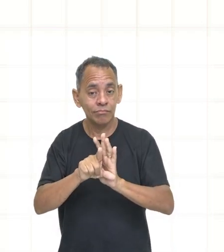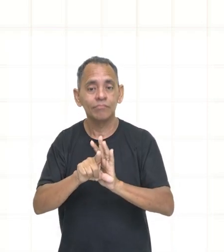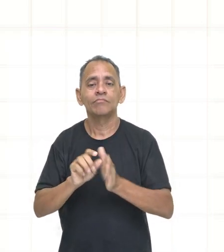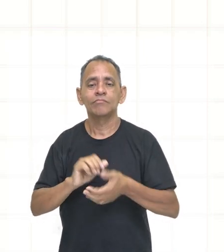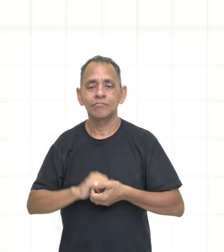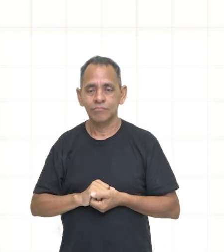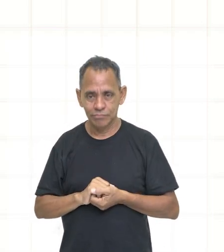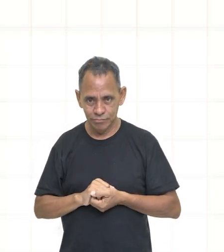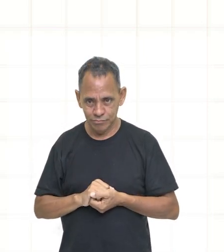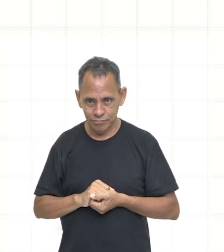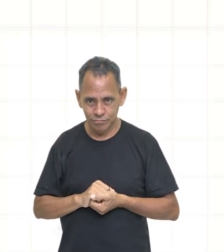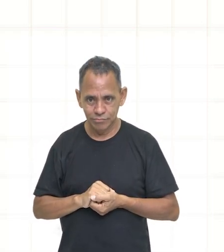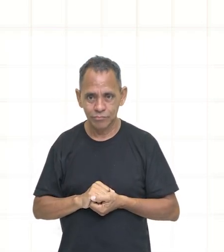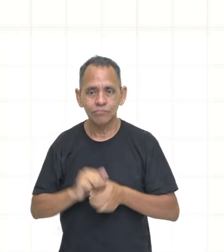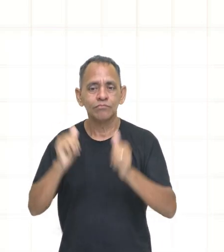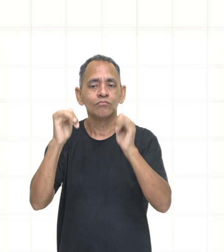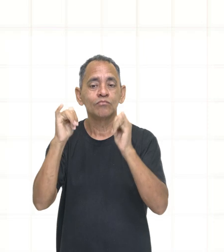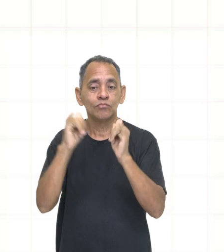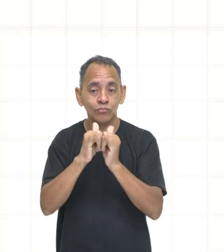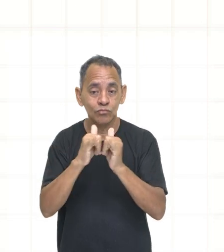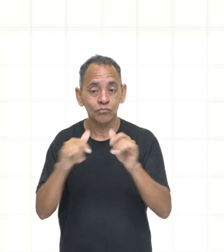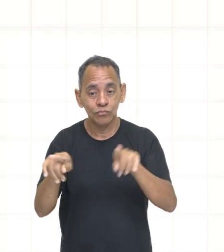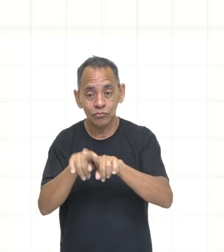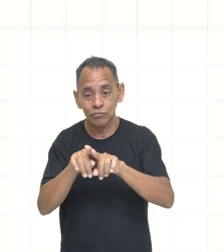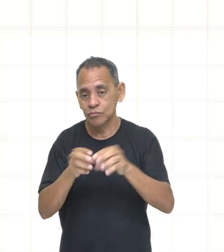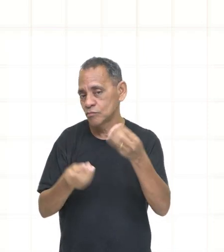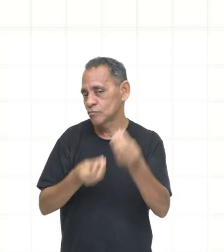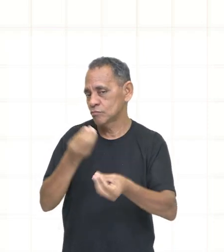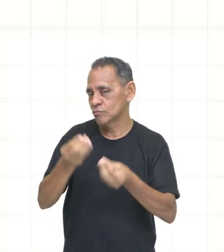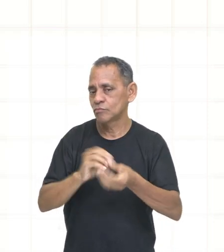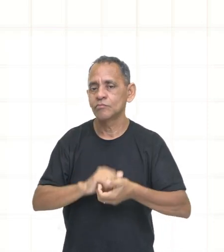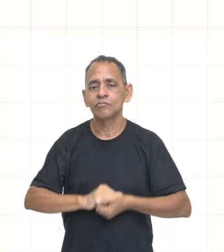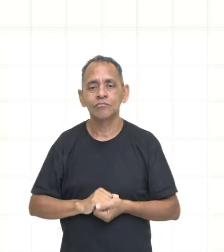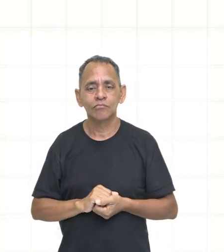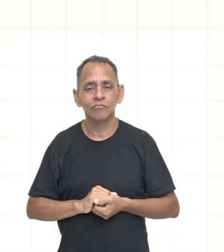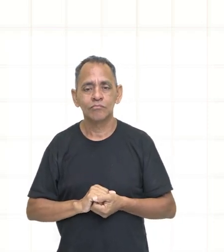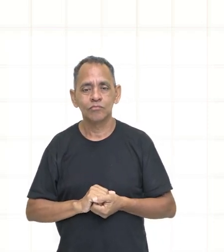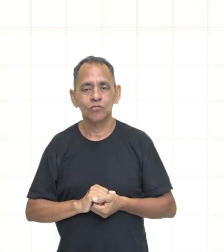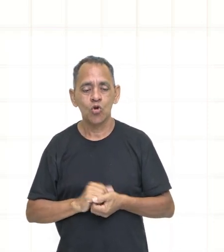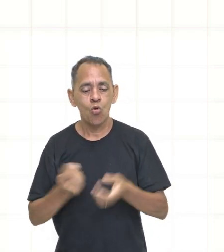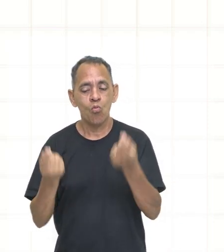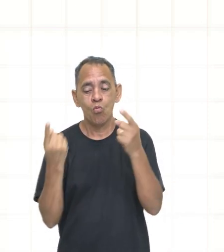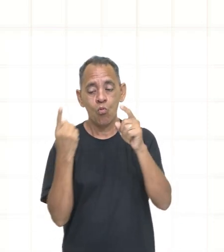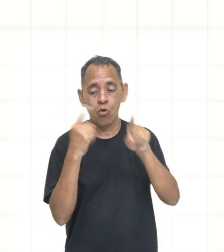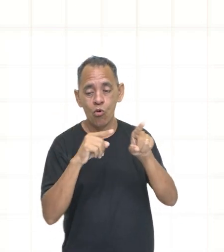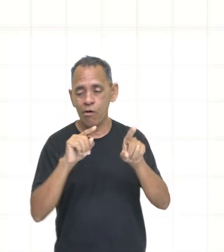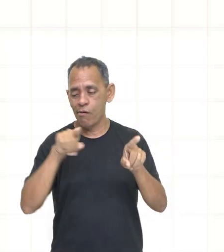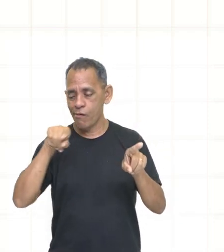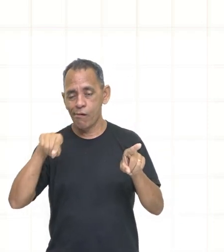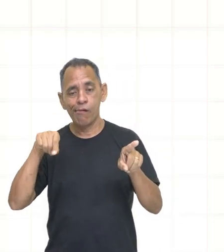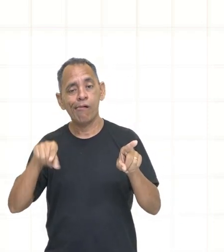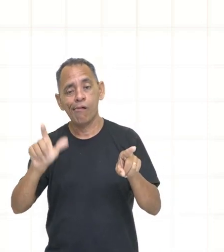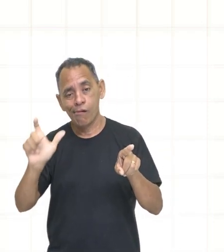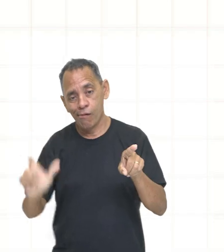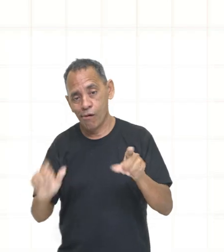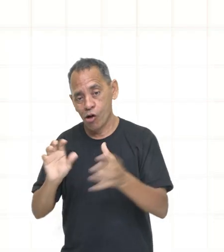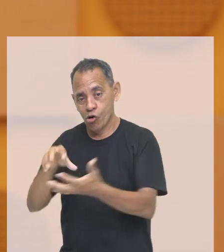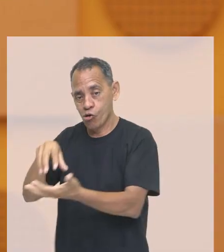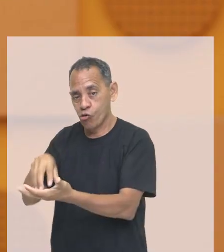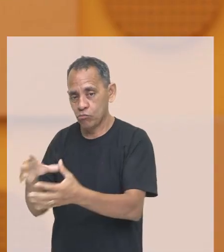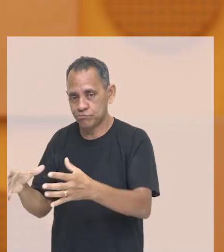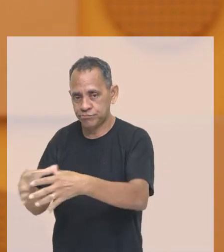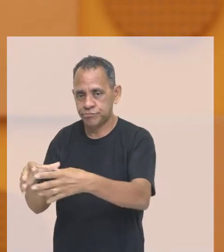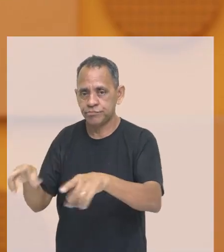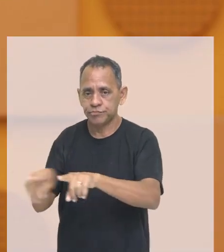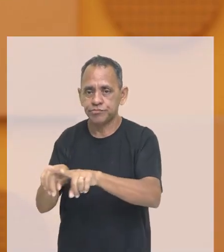oposição política fosse abarcada naquele momento. É interessante falar sobre essa lei de amnistia,